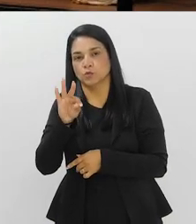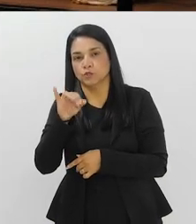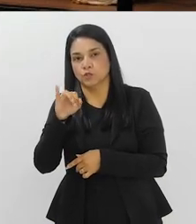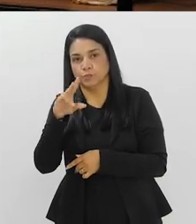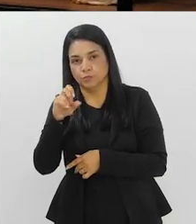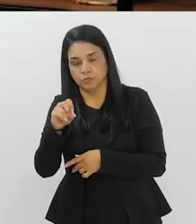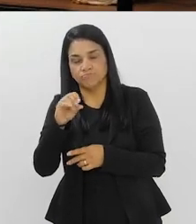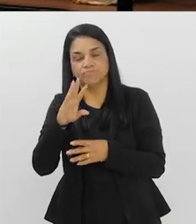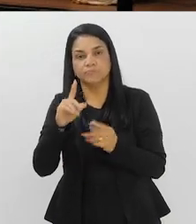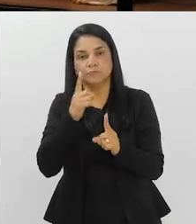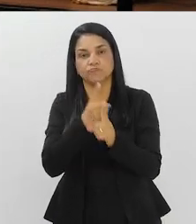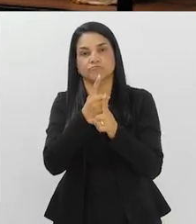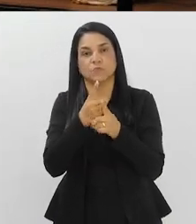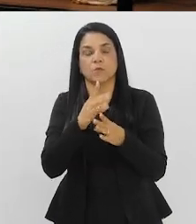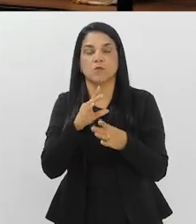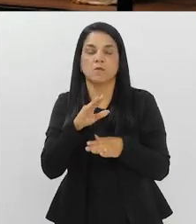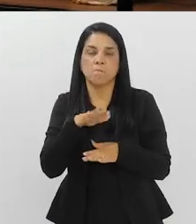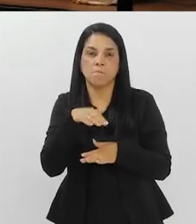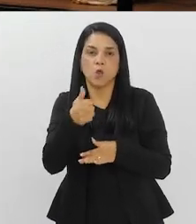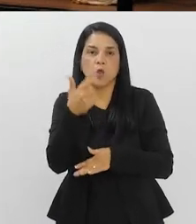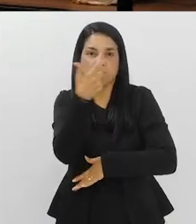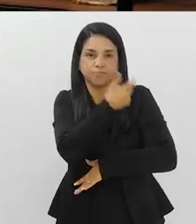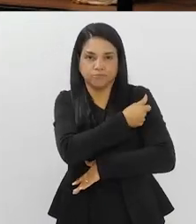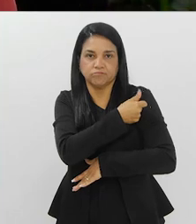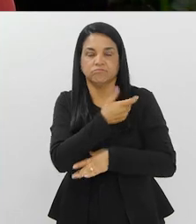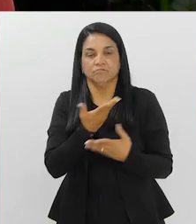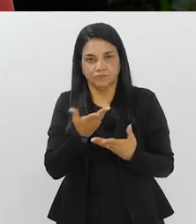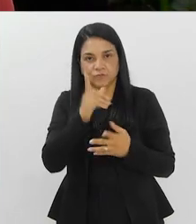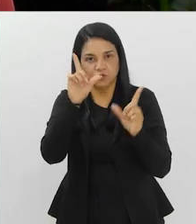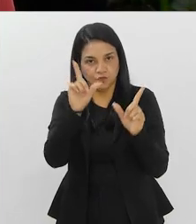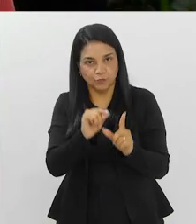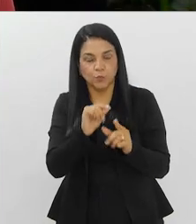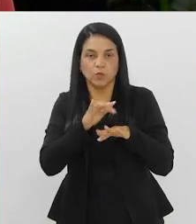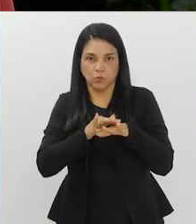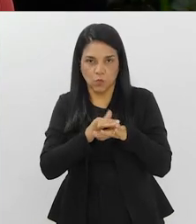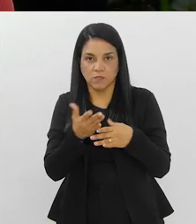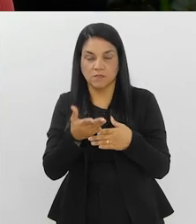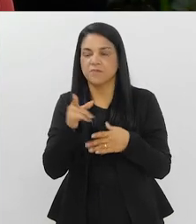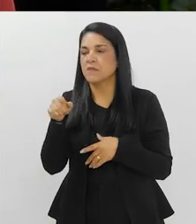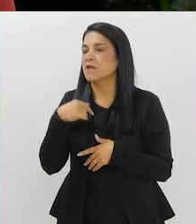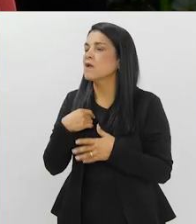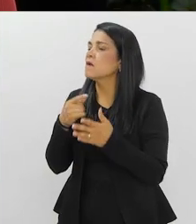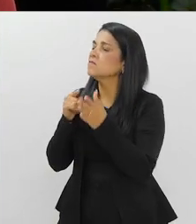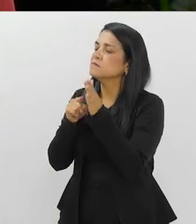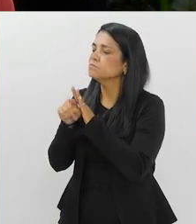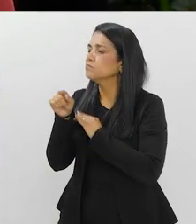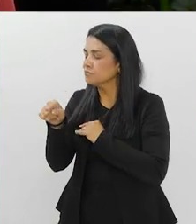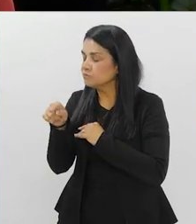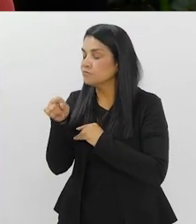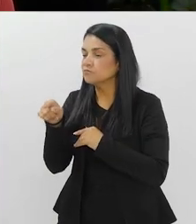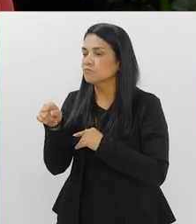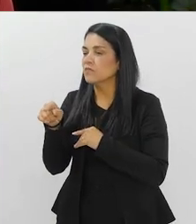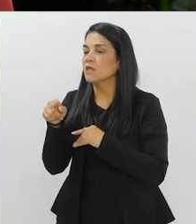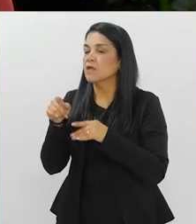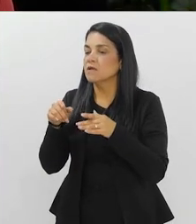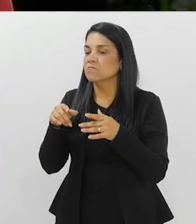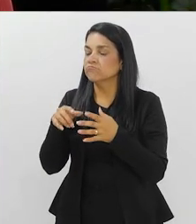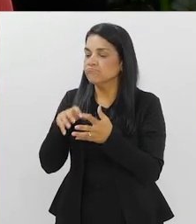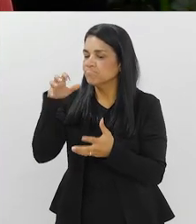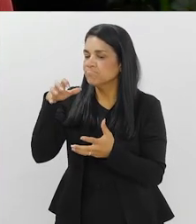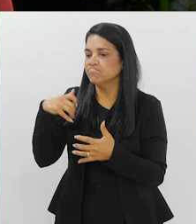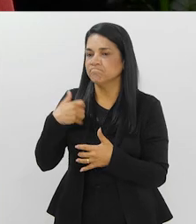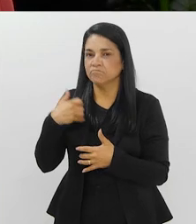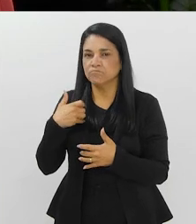gente consiga aumentar a cobertura, né? Agora, o agravamento da doença que você estava falando aí, né? De risco até para idosos e